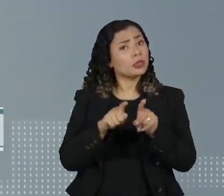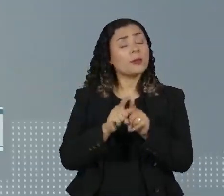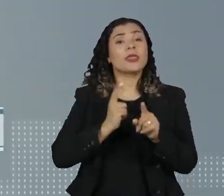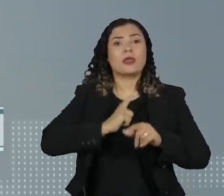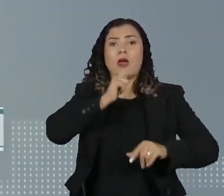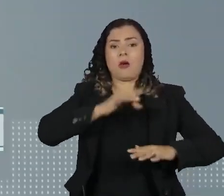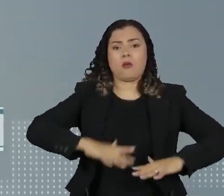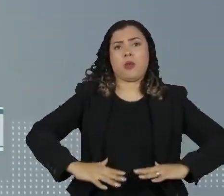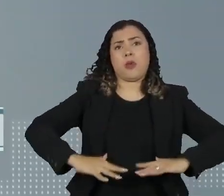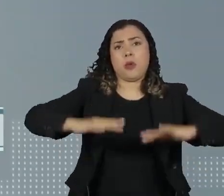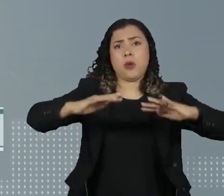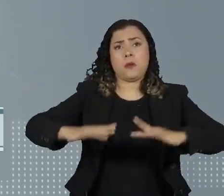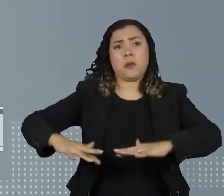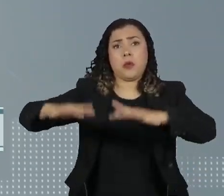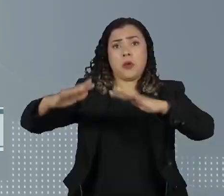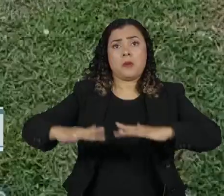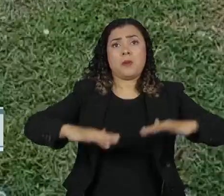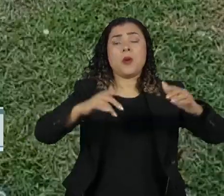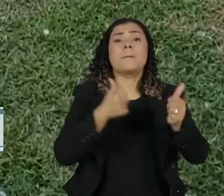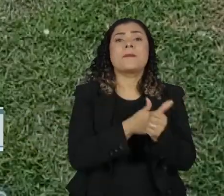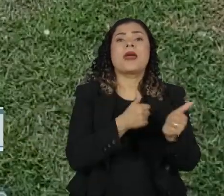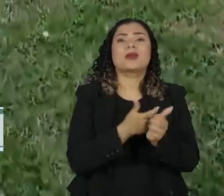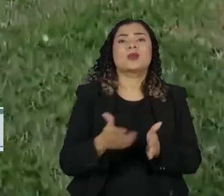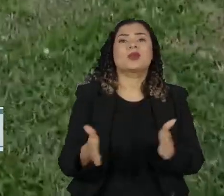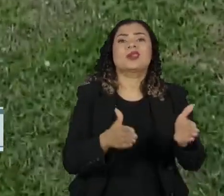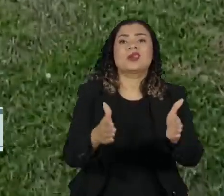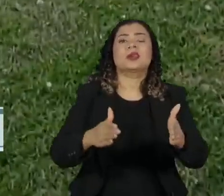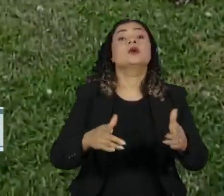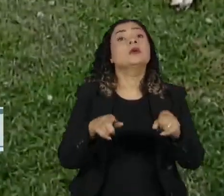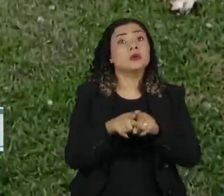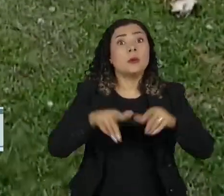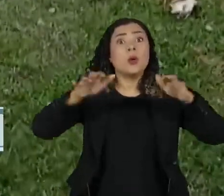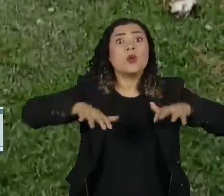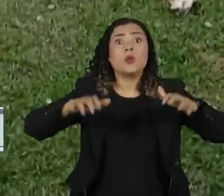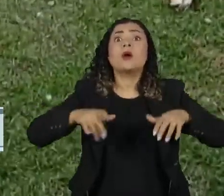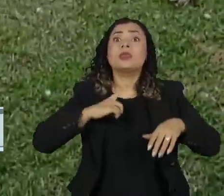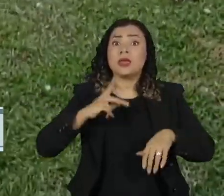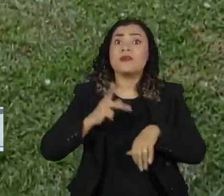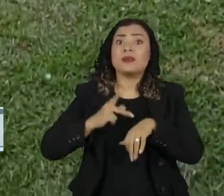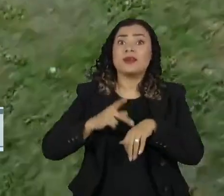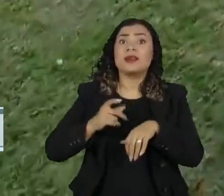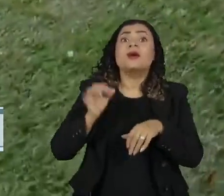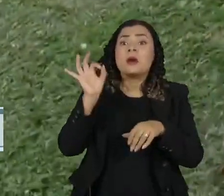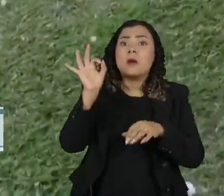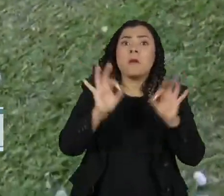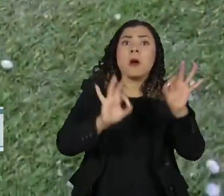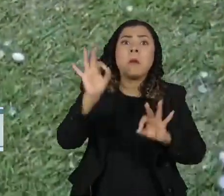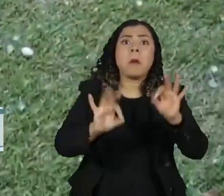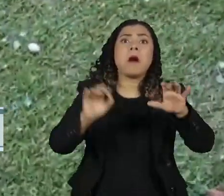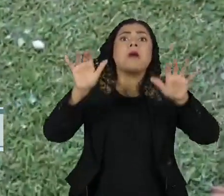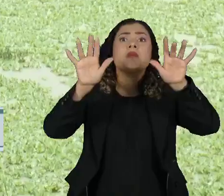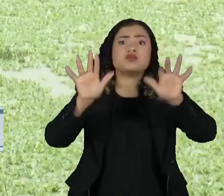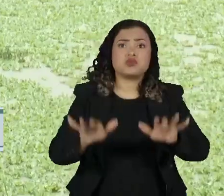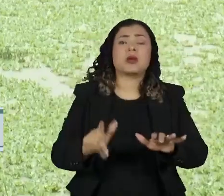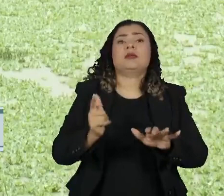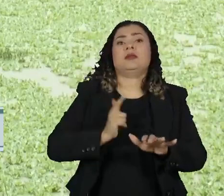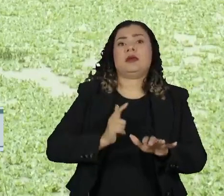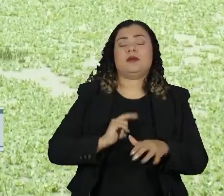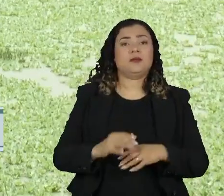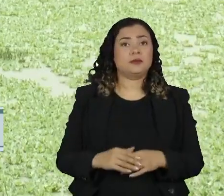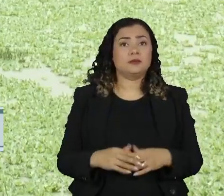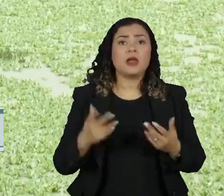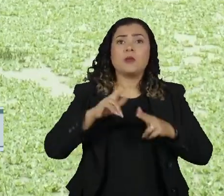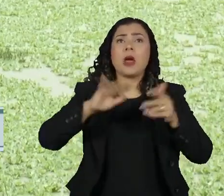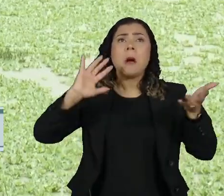inundação nas regiões ribeirinhas. Também choveu forte e moradores registraram queda de granizo. Essa